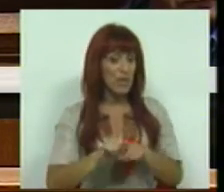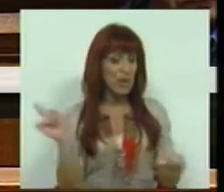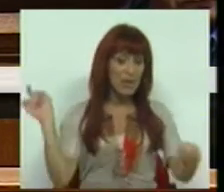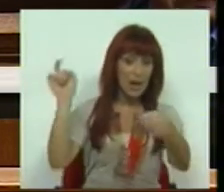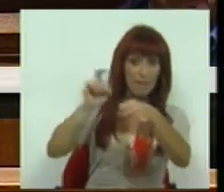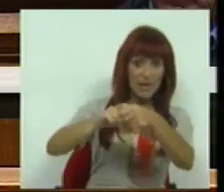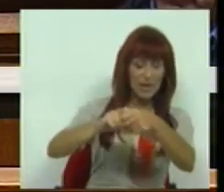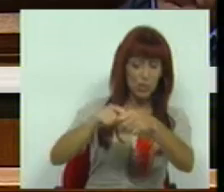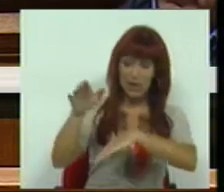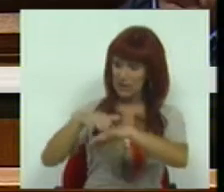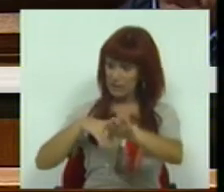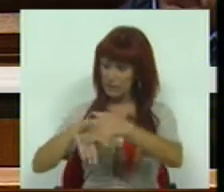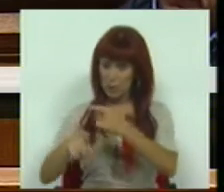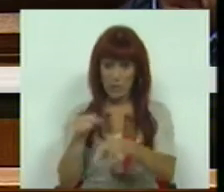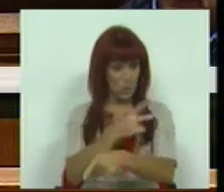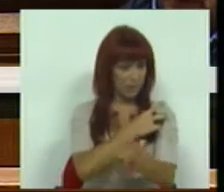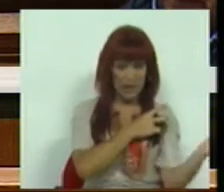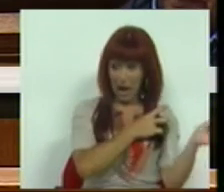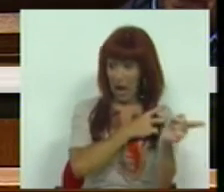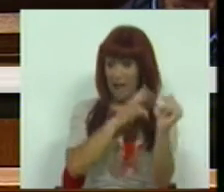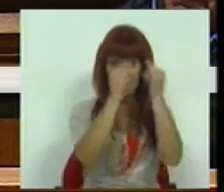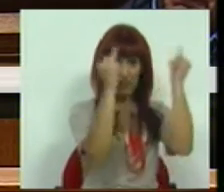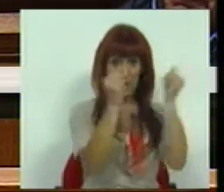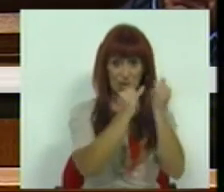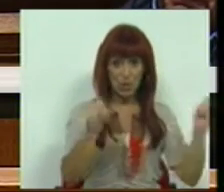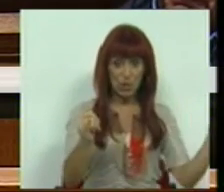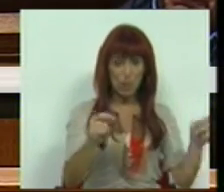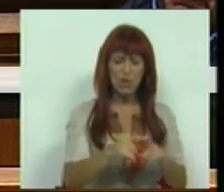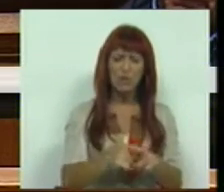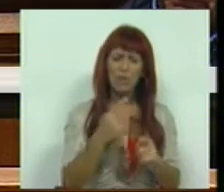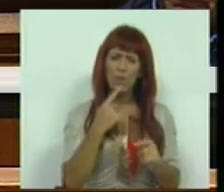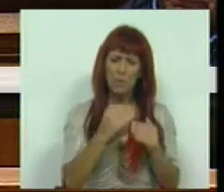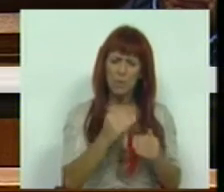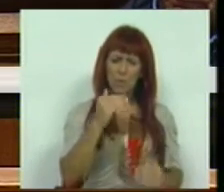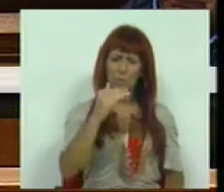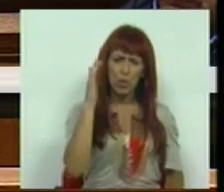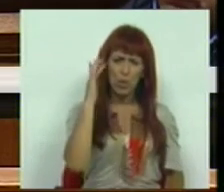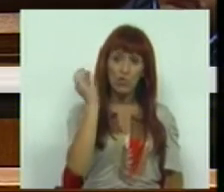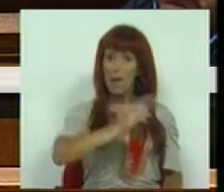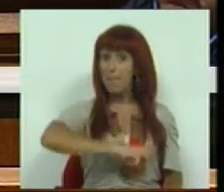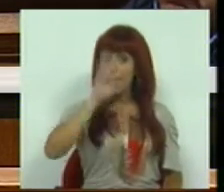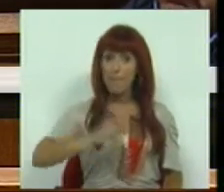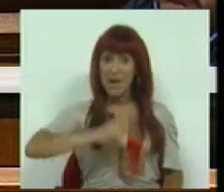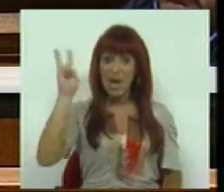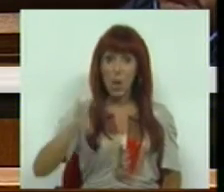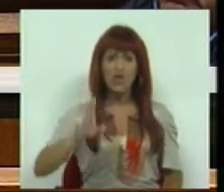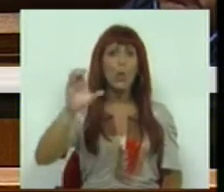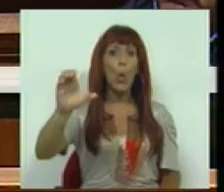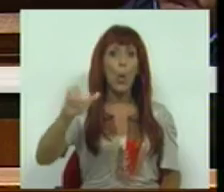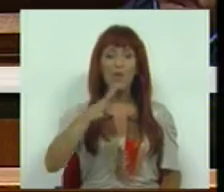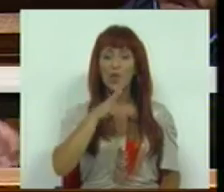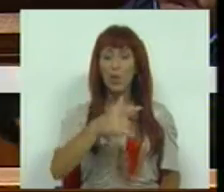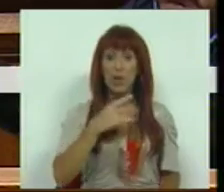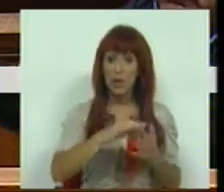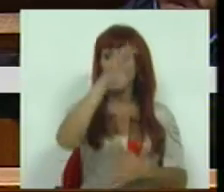parcerias que foram estabelecidas com estas universidades internacionais ascenderam a um número de milhões de contos que eu diria que é